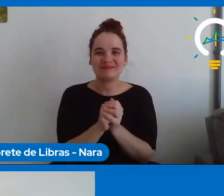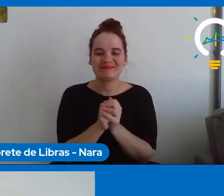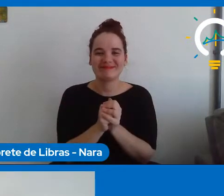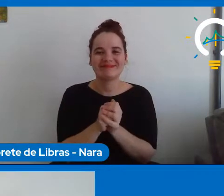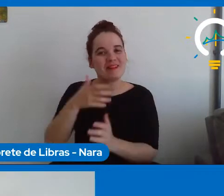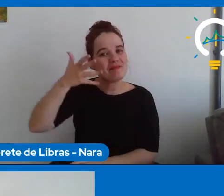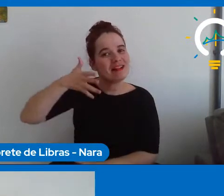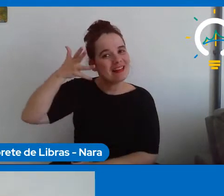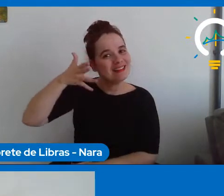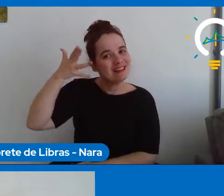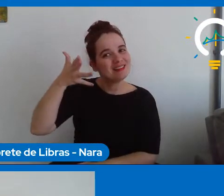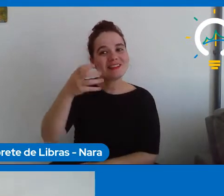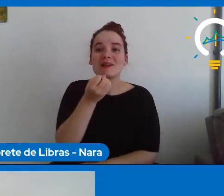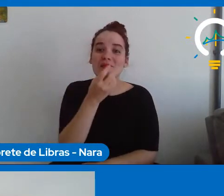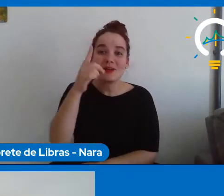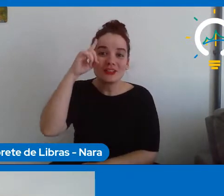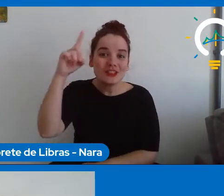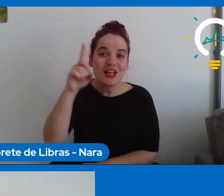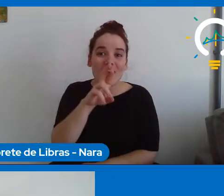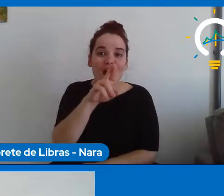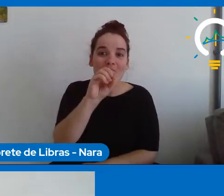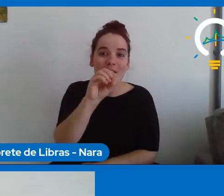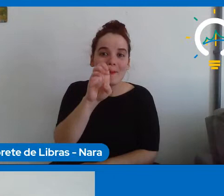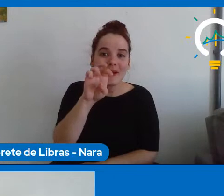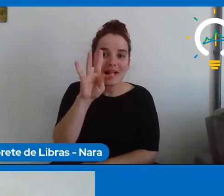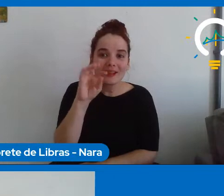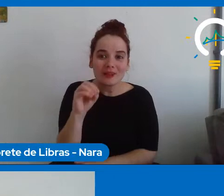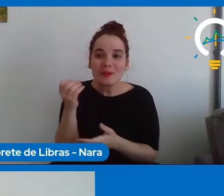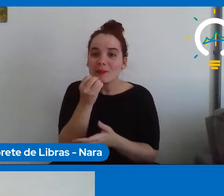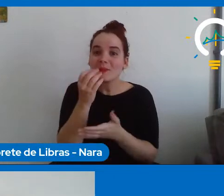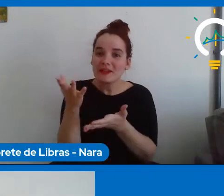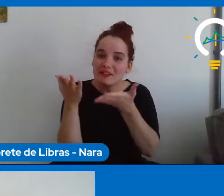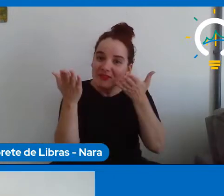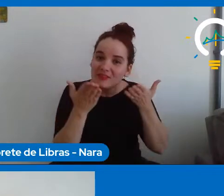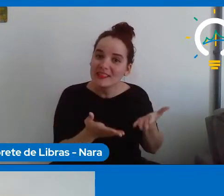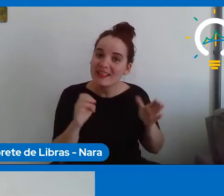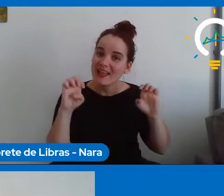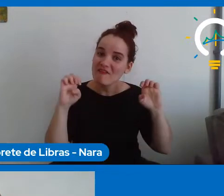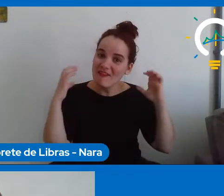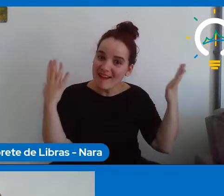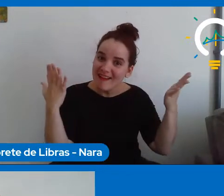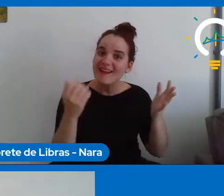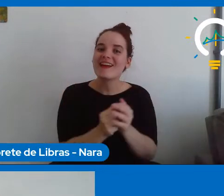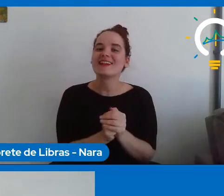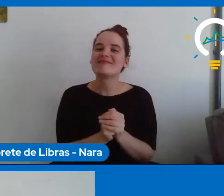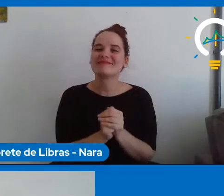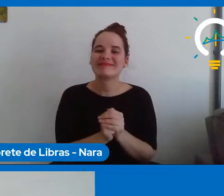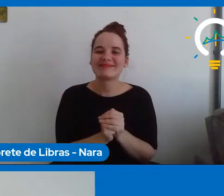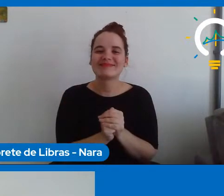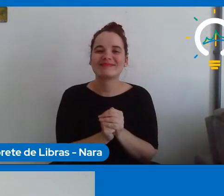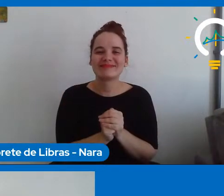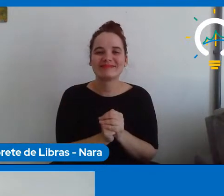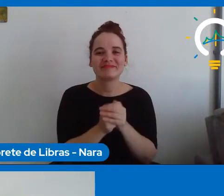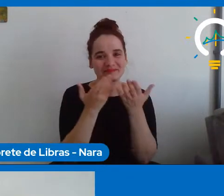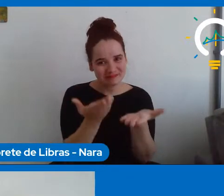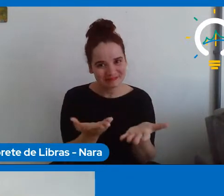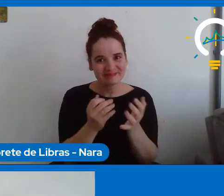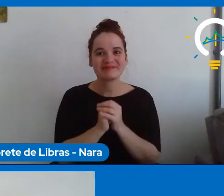para começarmos. Bom dia, Roberto, seja muito bem-vindo ao IHC, e eu passo a palavra para você.